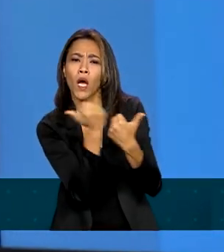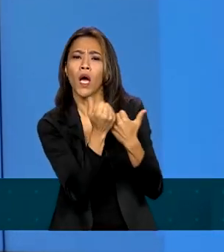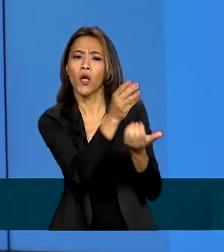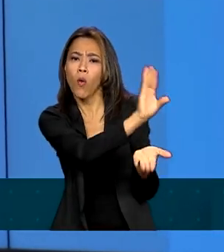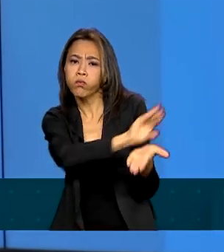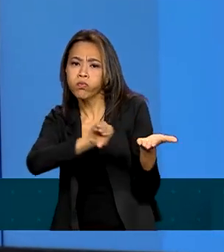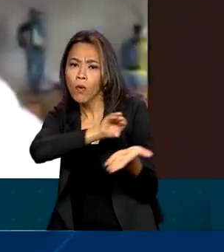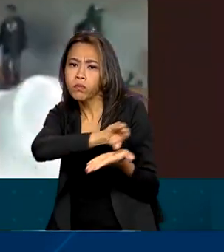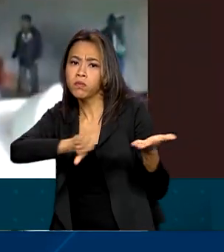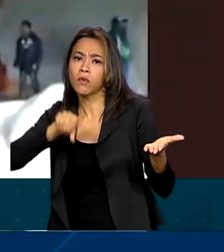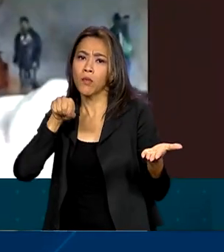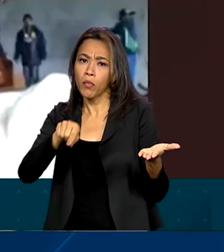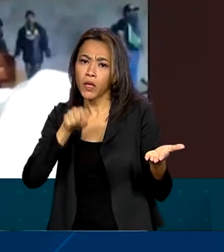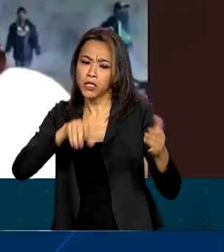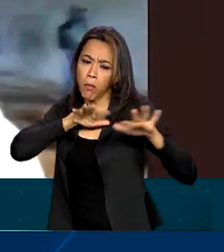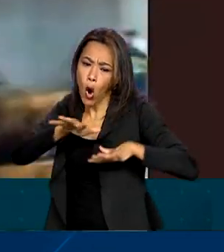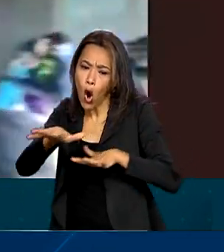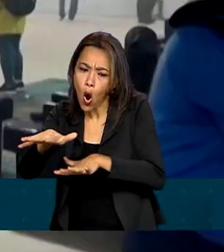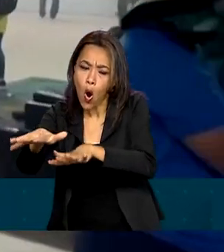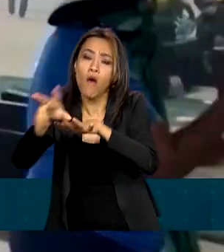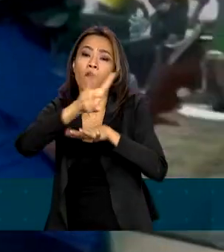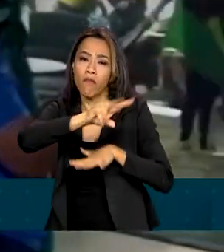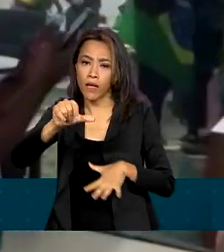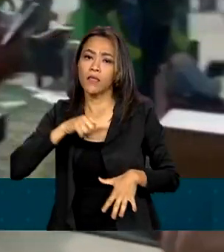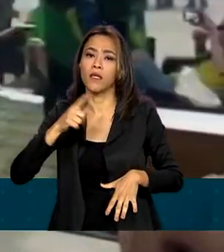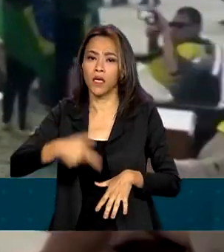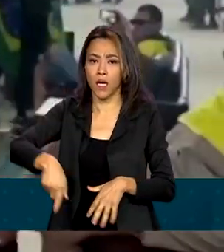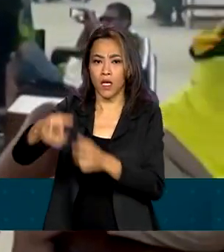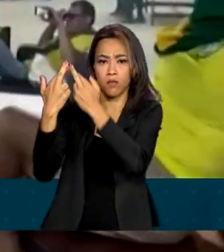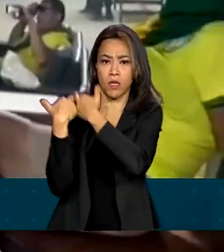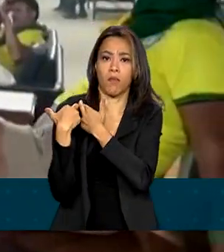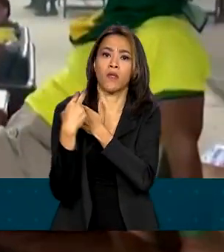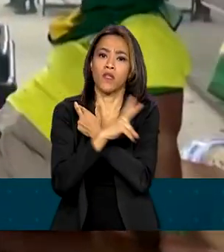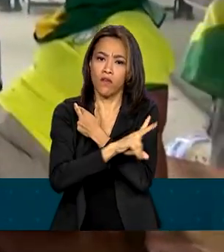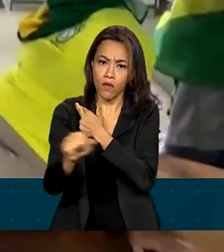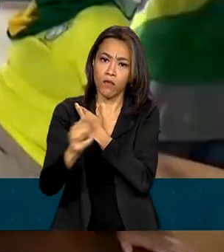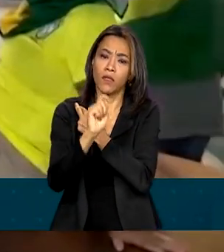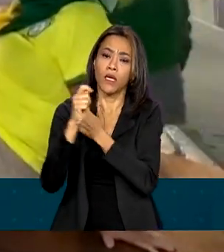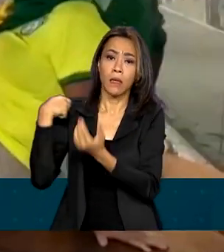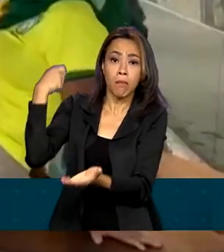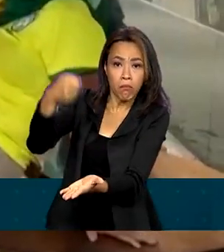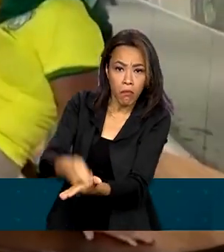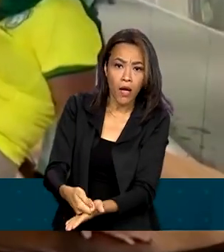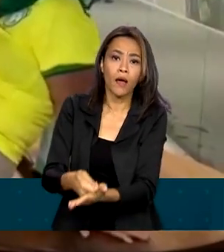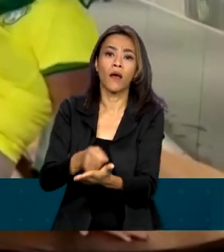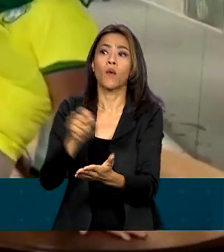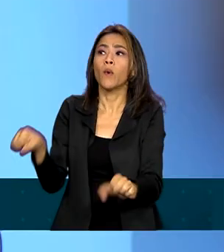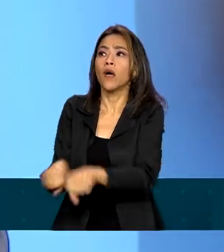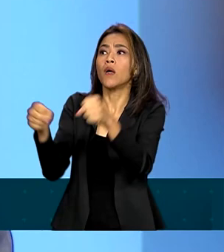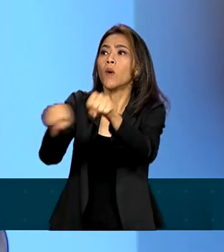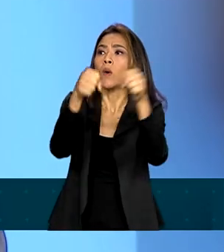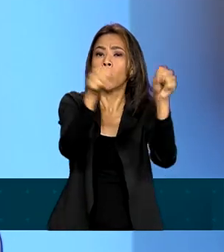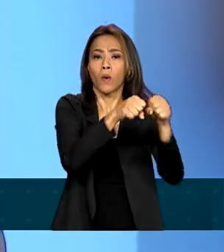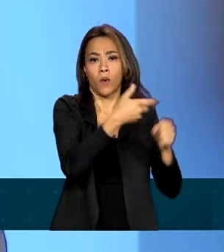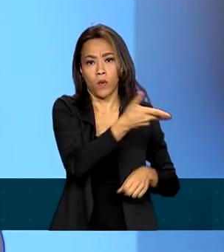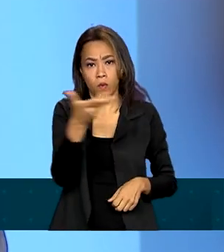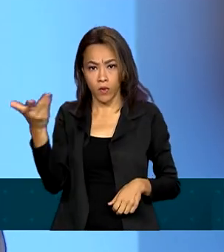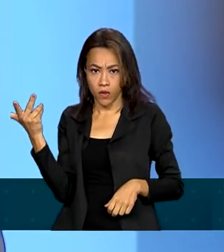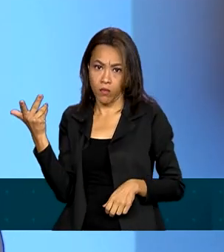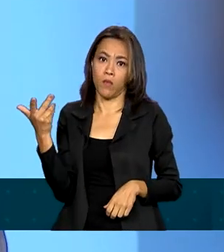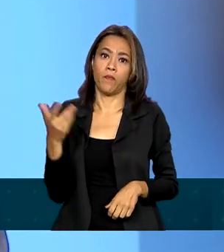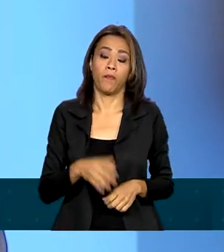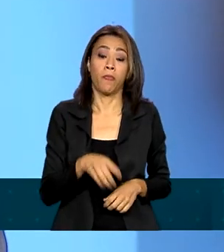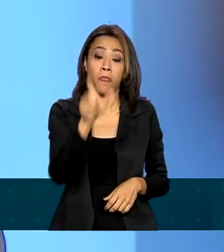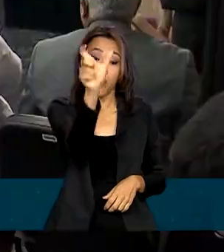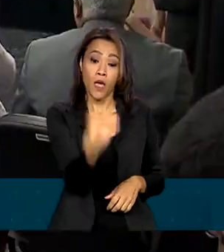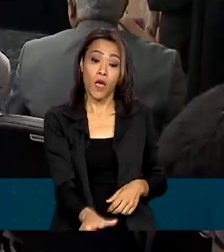dos atos terroristas serão responsabilizados e terão que ressarcir os danos causados ao patrimônio público. O diretor-geral da